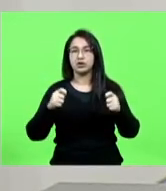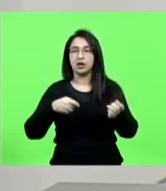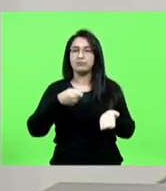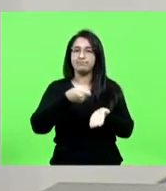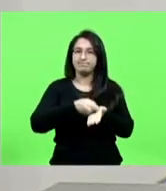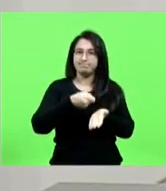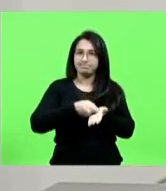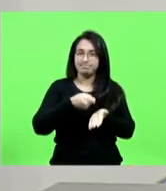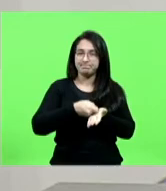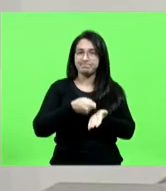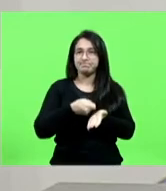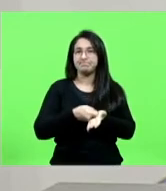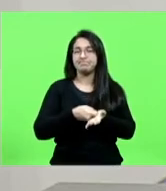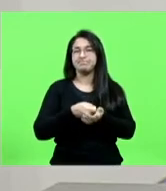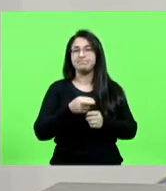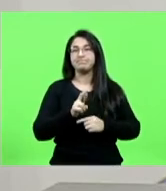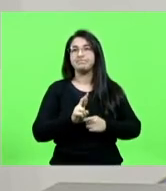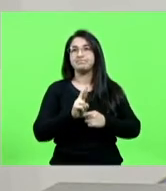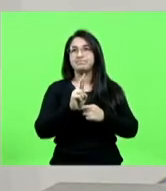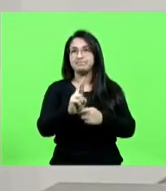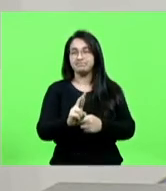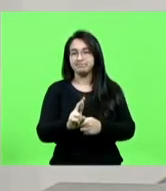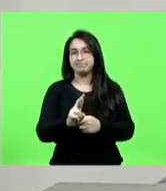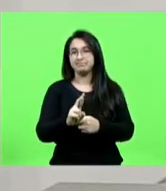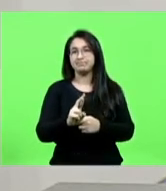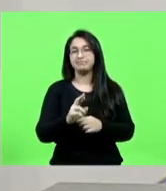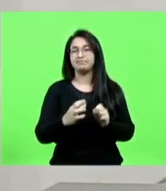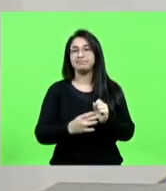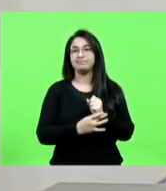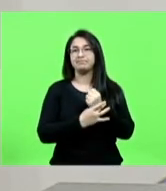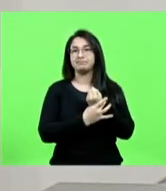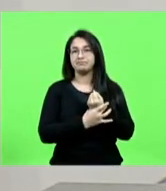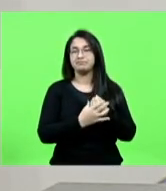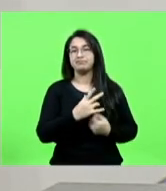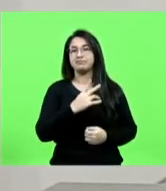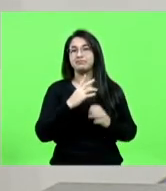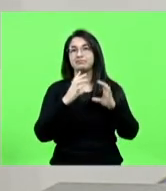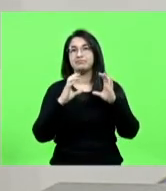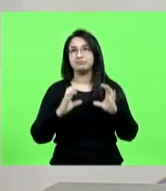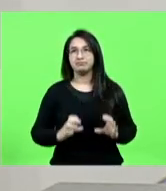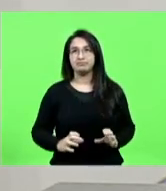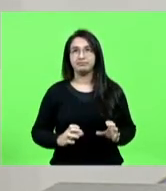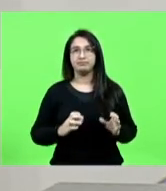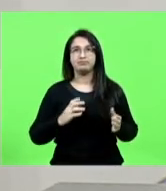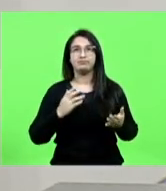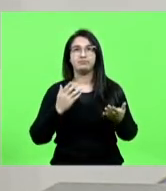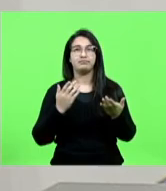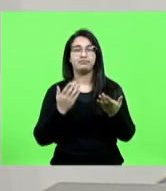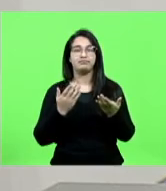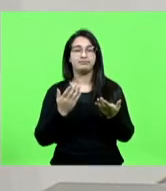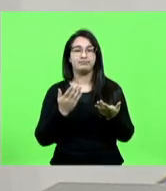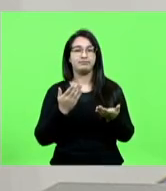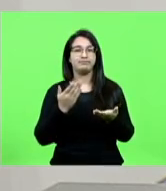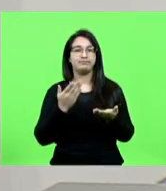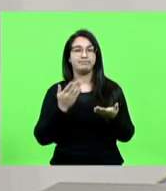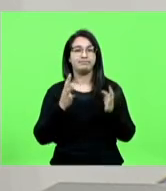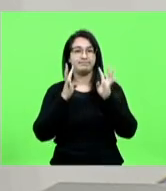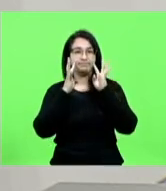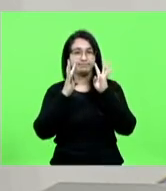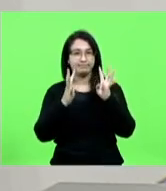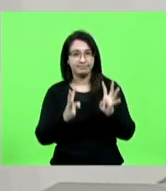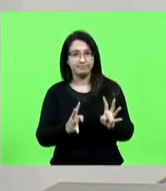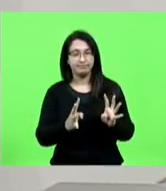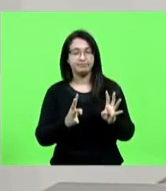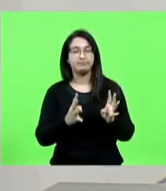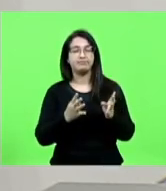pelo que representam para a segurança do cidadão tratar com dignidade de fazer